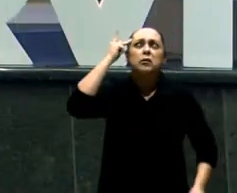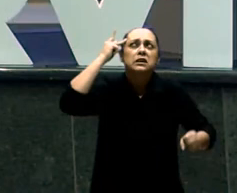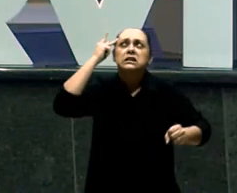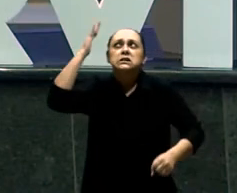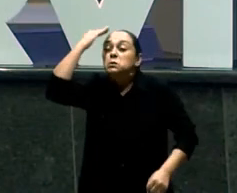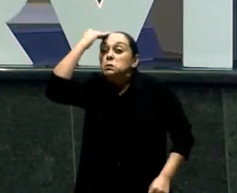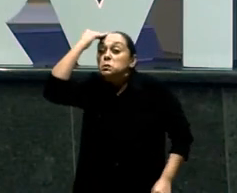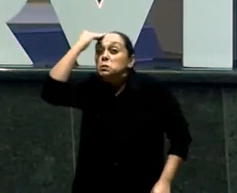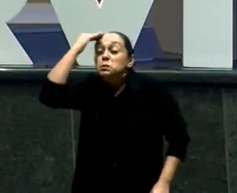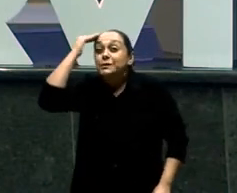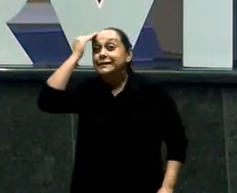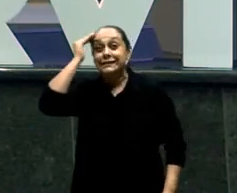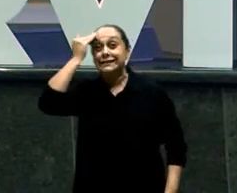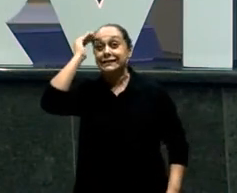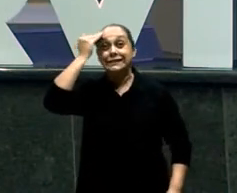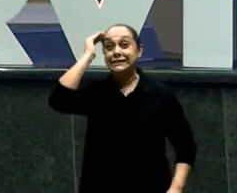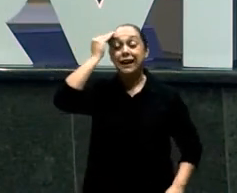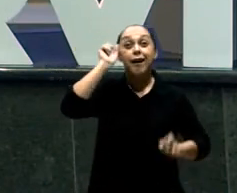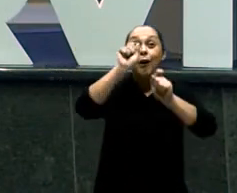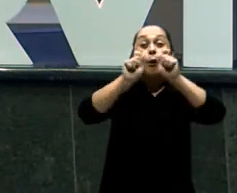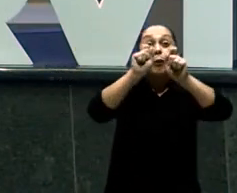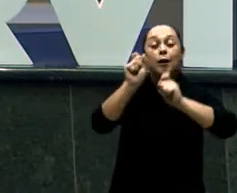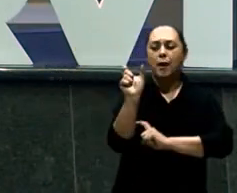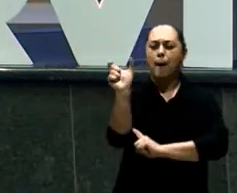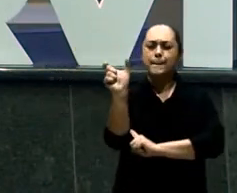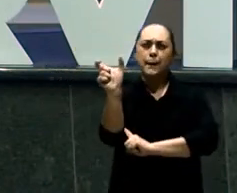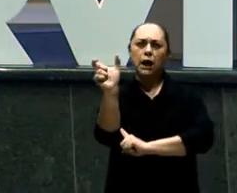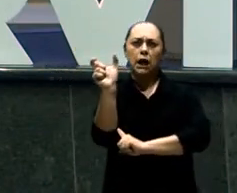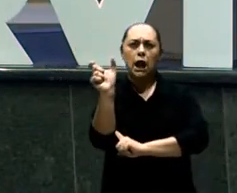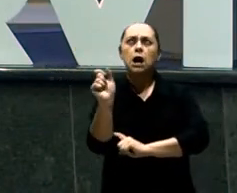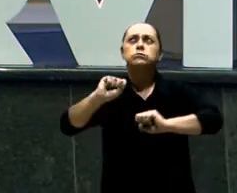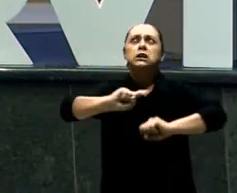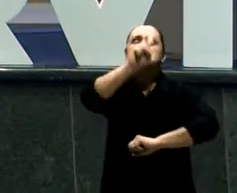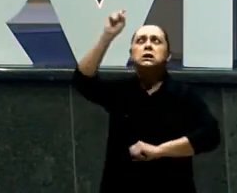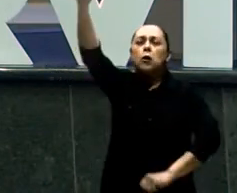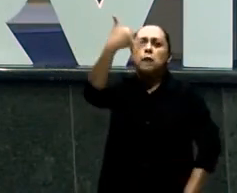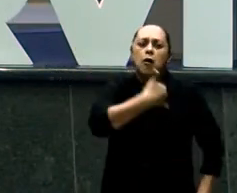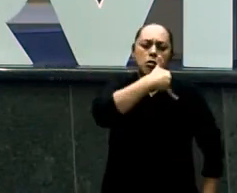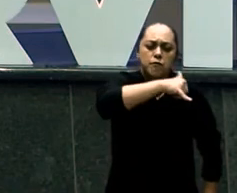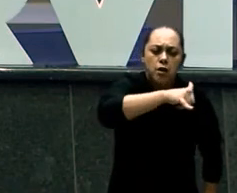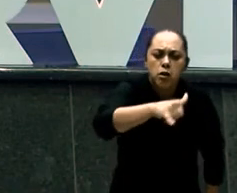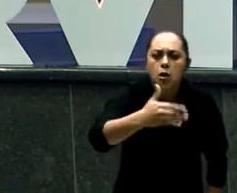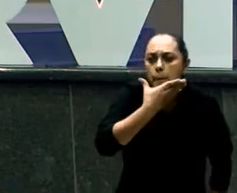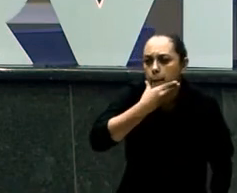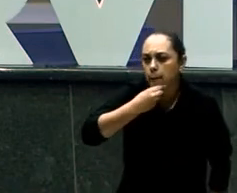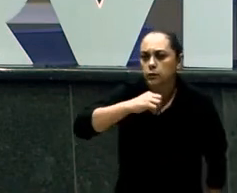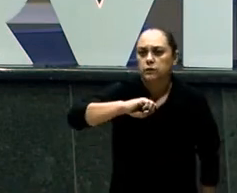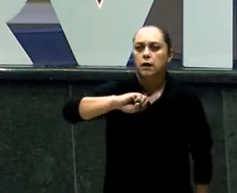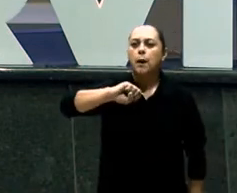casal Havia uma palavra De Deus Tanto para Isaac Quanto para Rebeca Que no ventre Dela